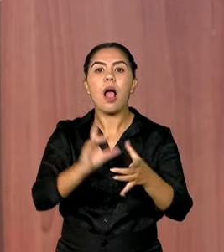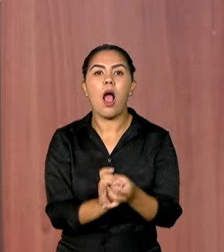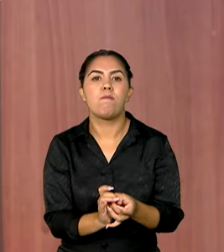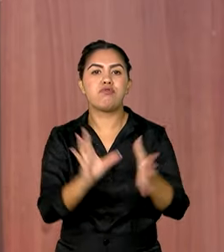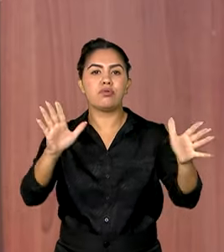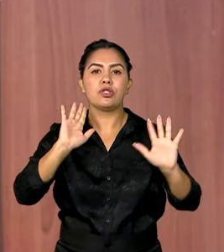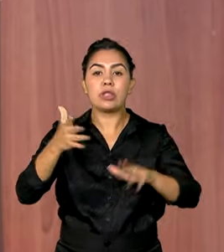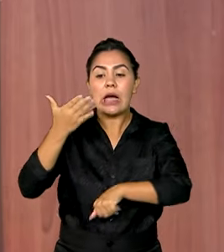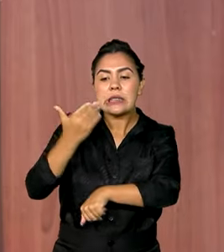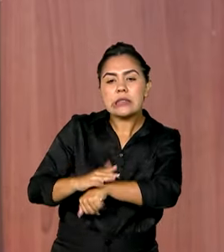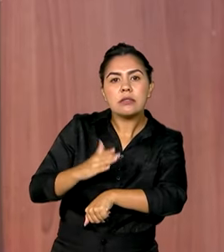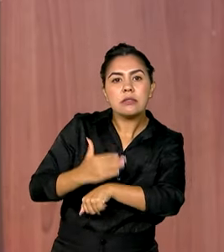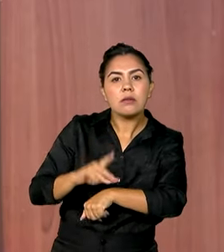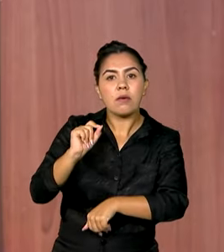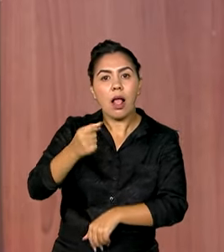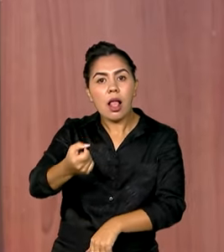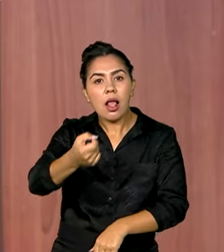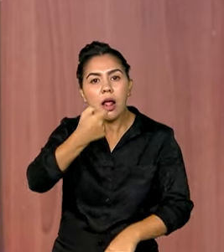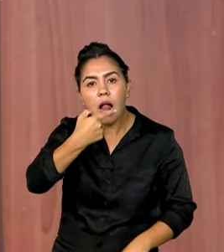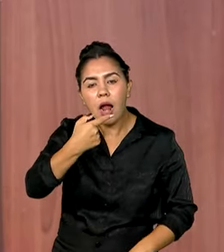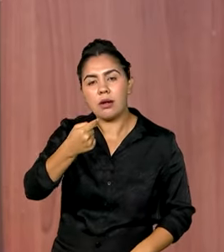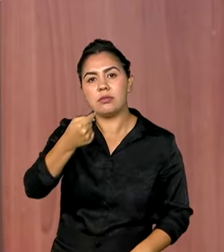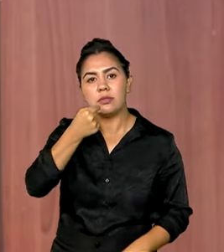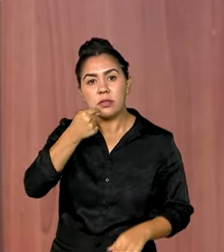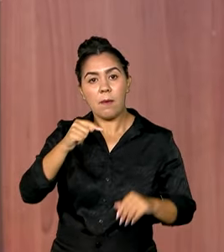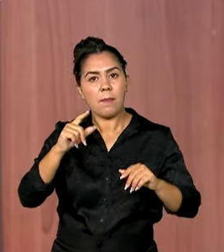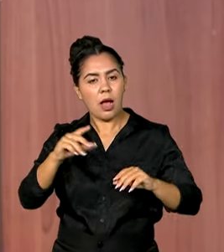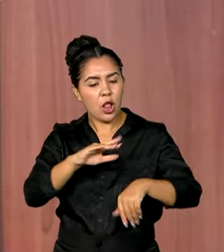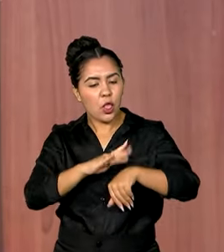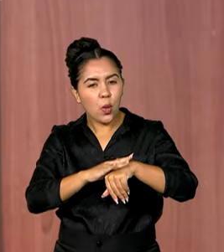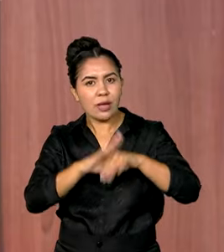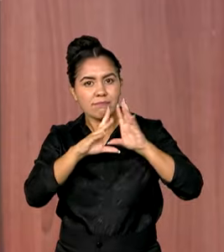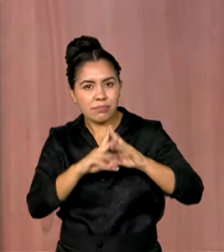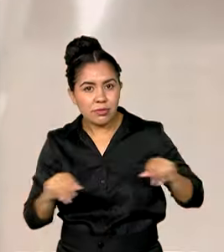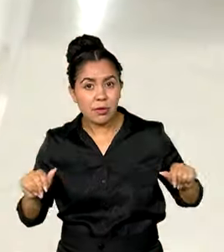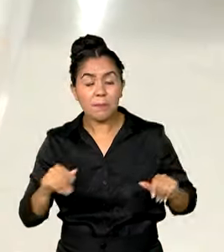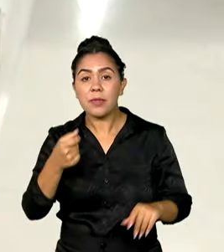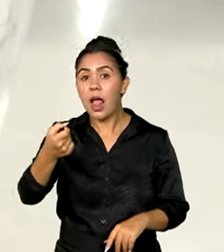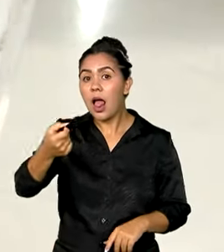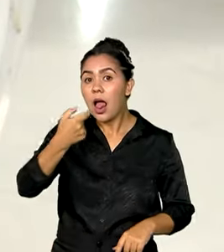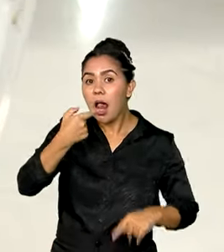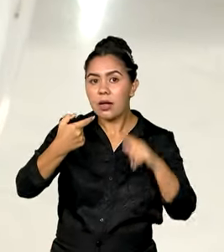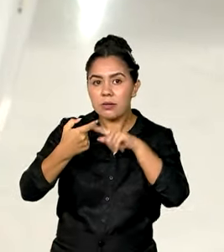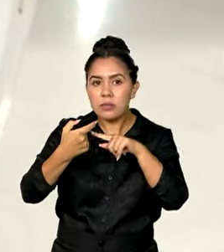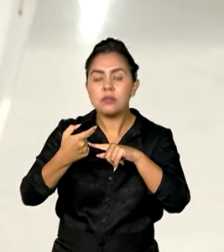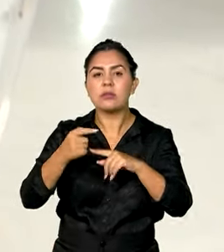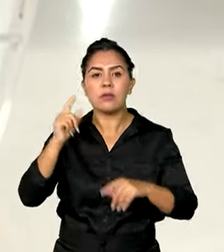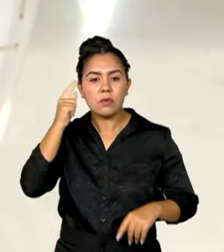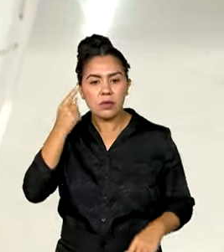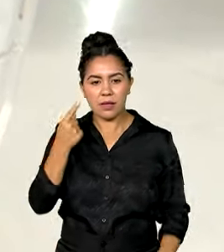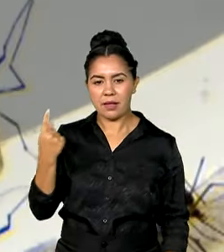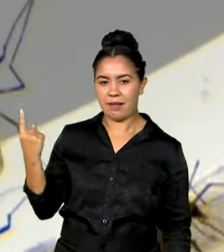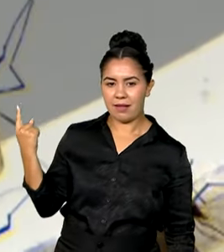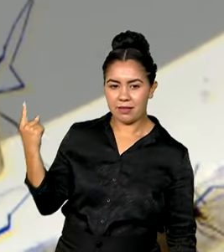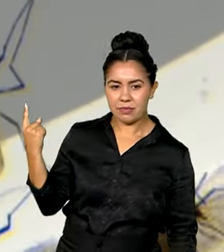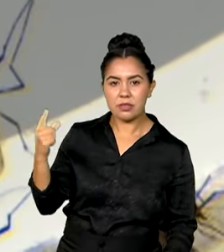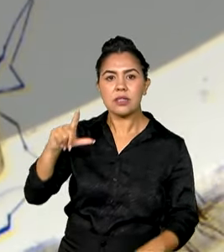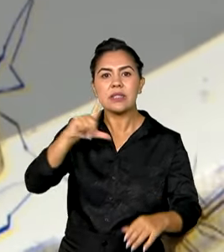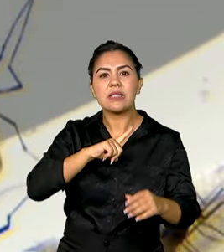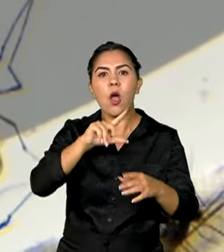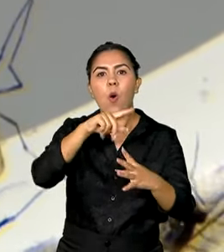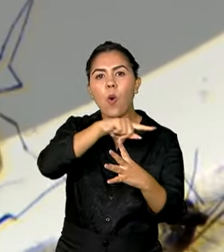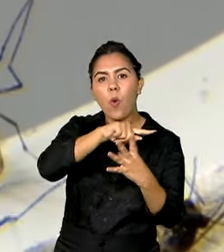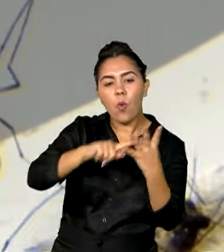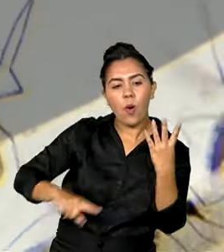um ensaio clínico de um medicamento oral contra a doença. O remédio inibe a replicação dos quatro sorotipos do